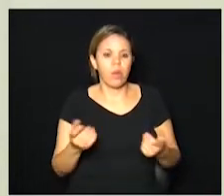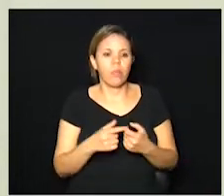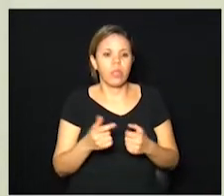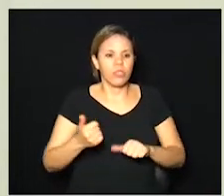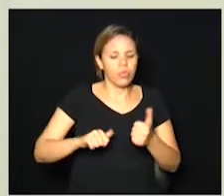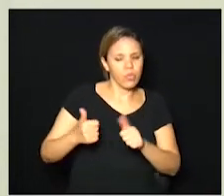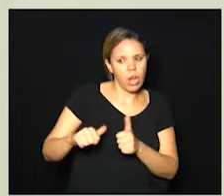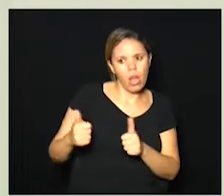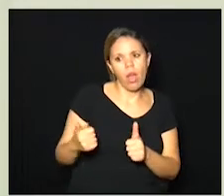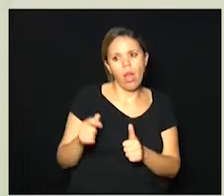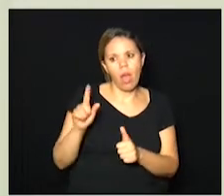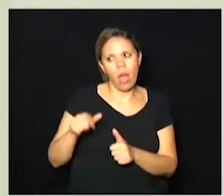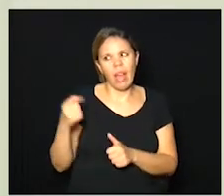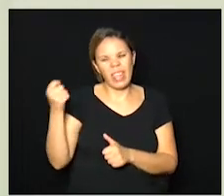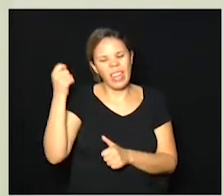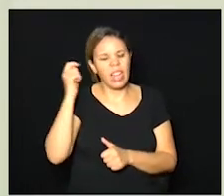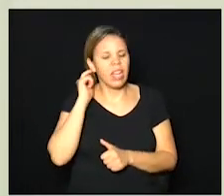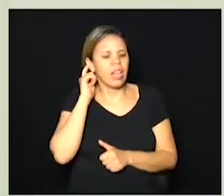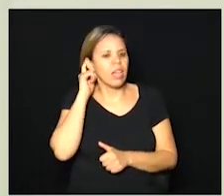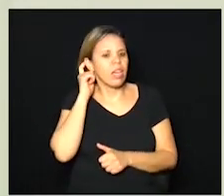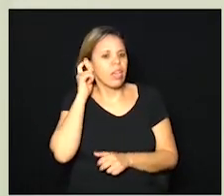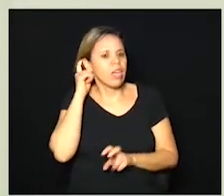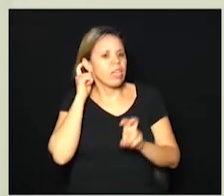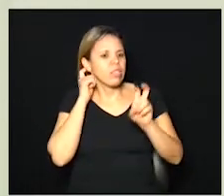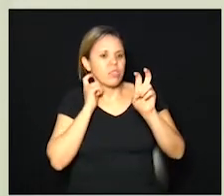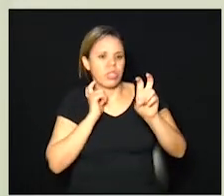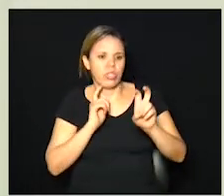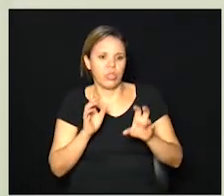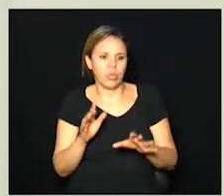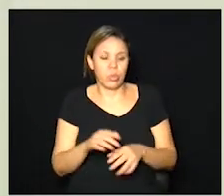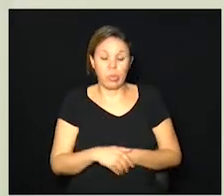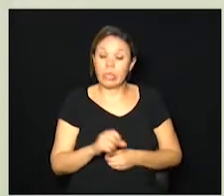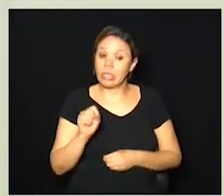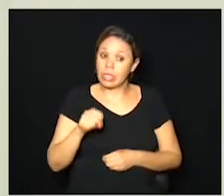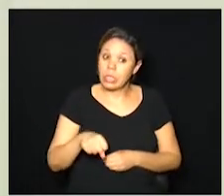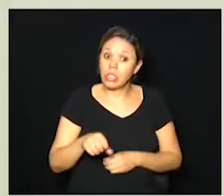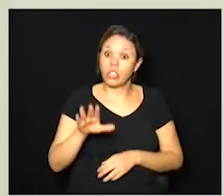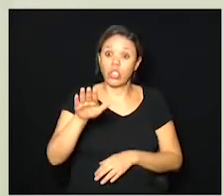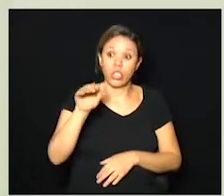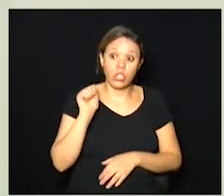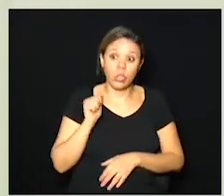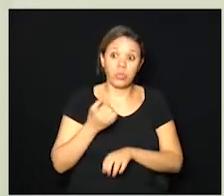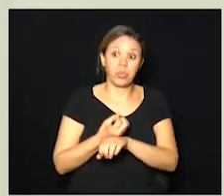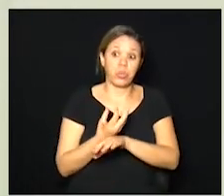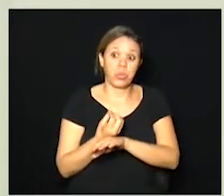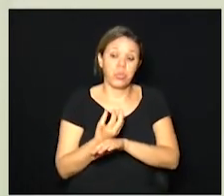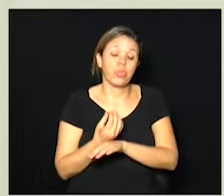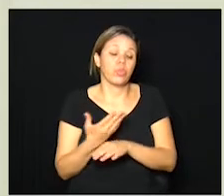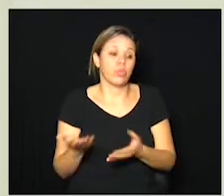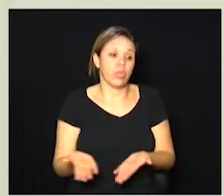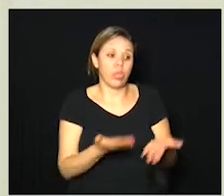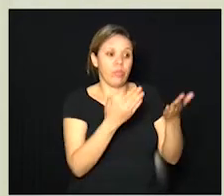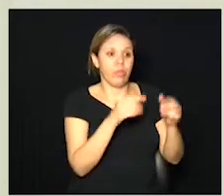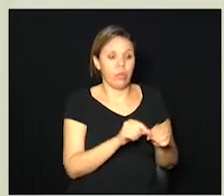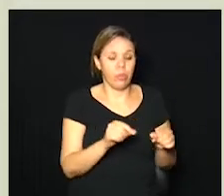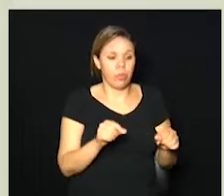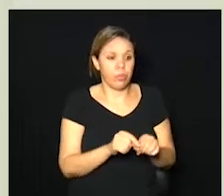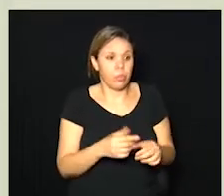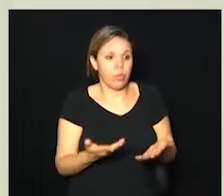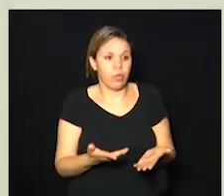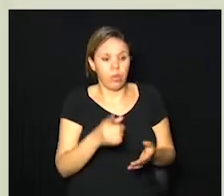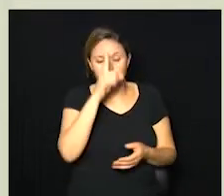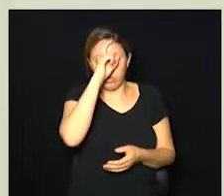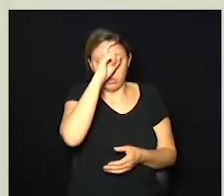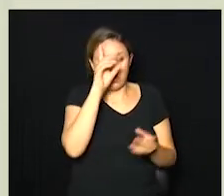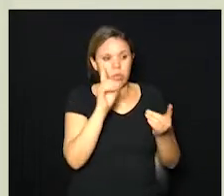avaliou que o caso era mais grave foram 5 aí sim se chamou o SAMU e aí fez o encaminhamento para o pronto-atendimento